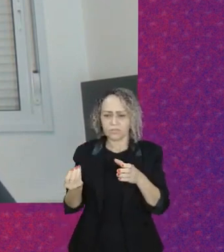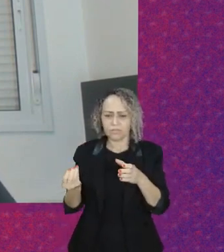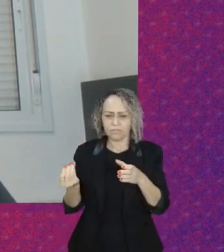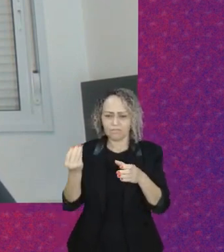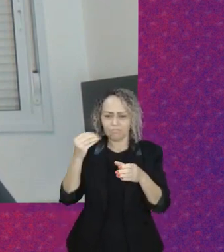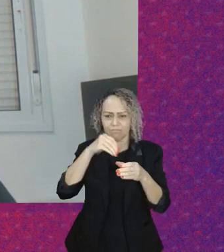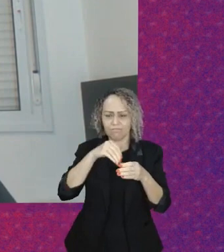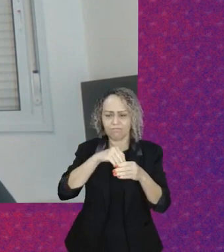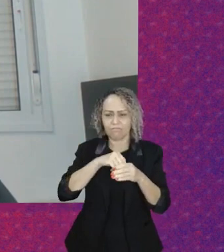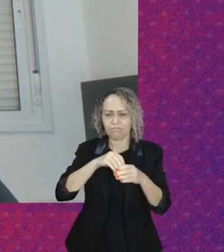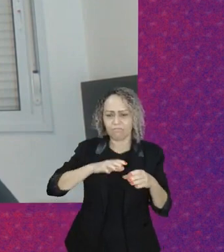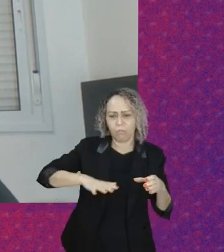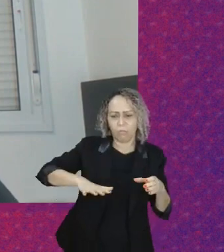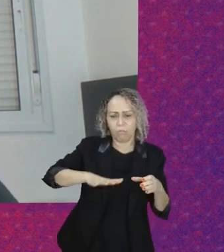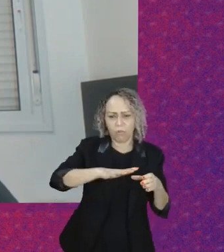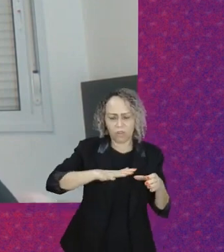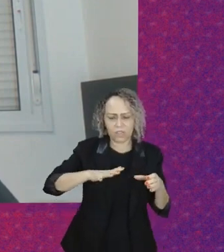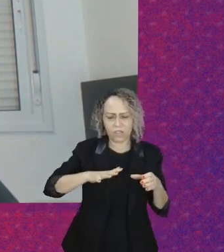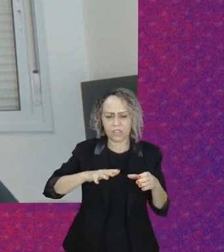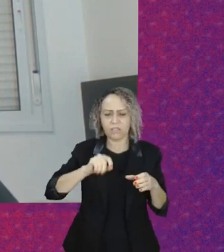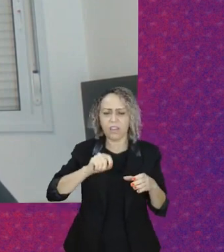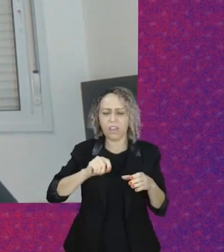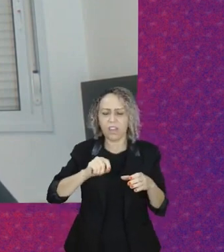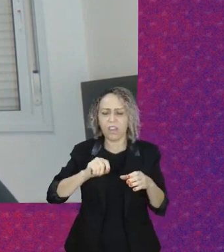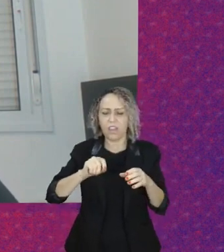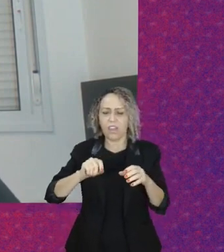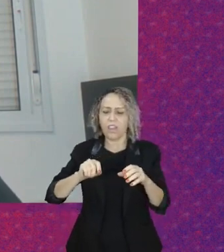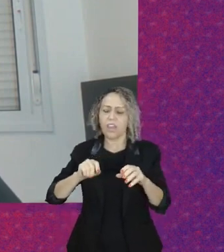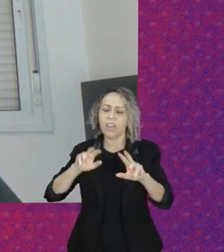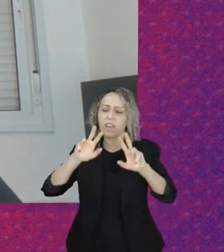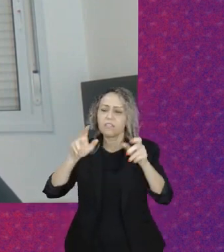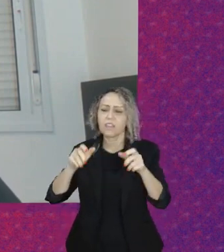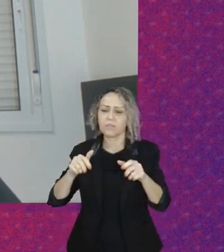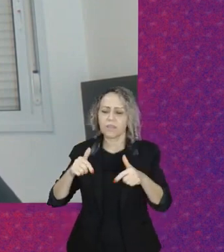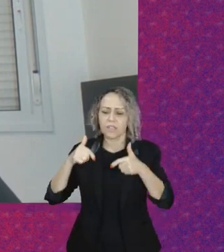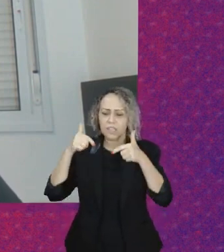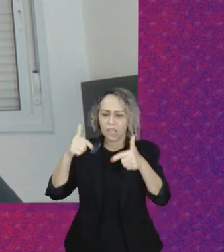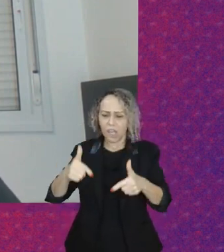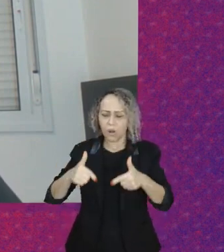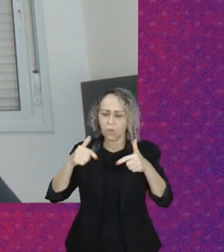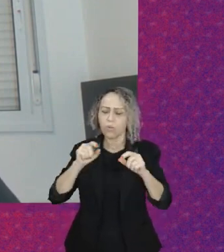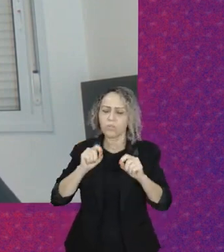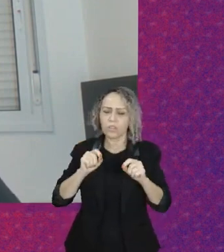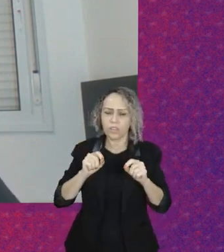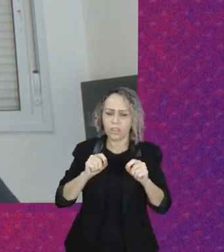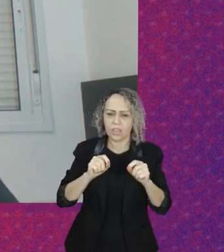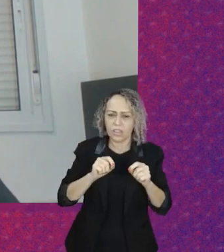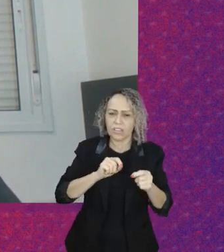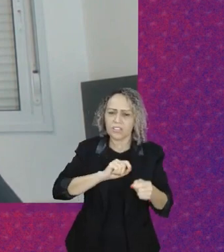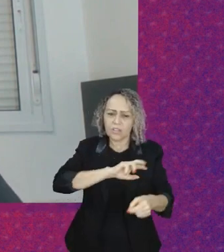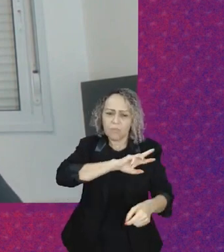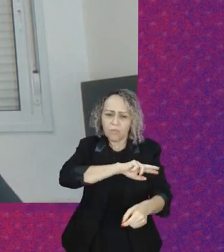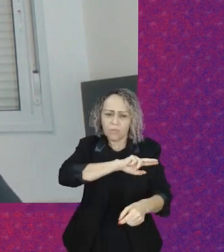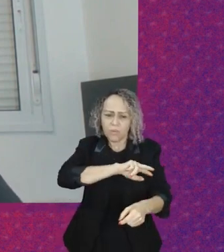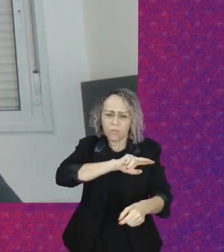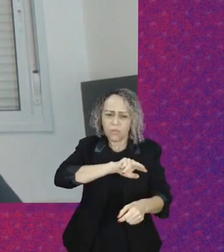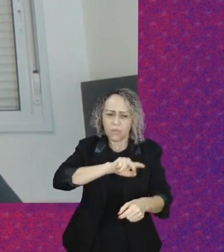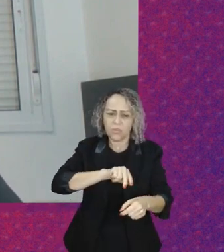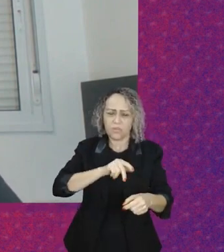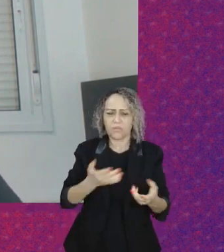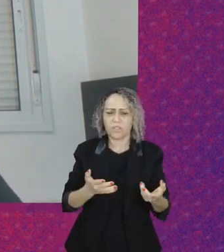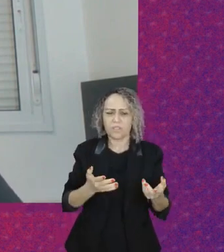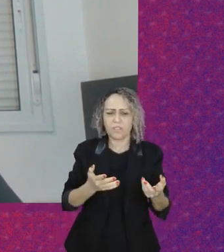luta, que é o tema da interseccionalidade, que é sempre necessário olhar o